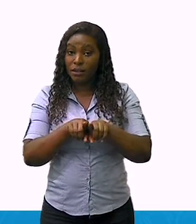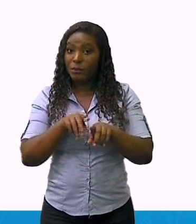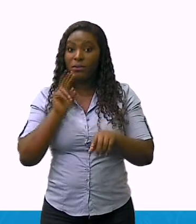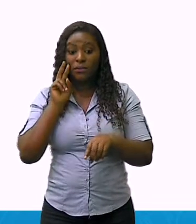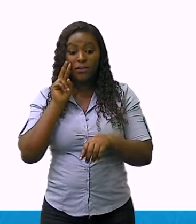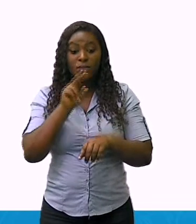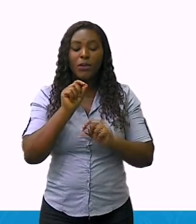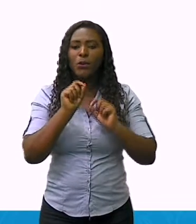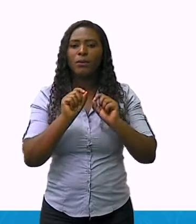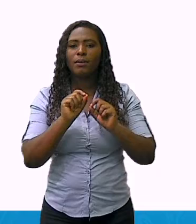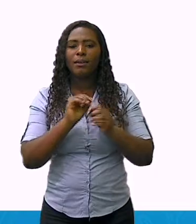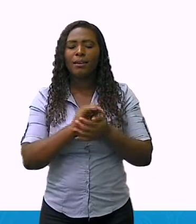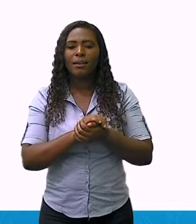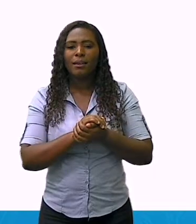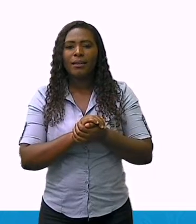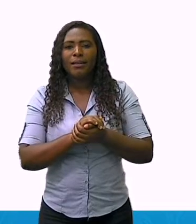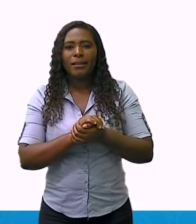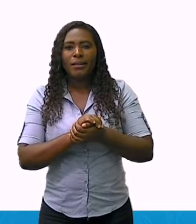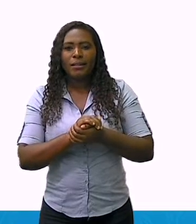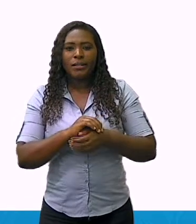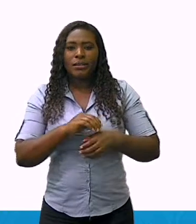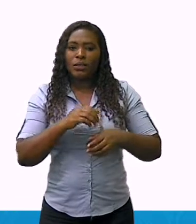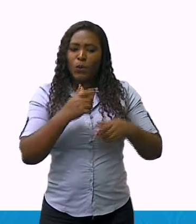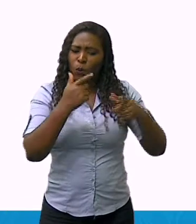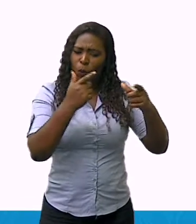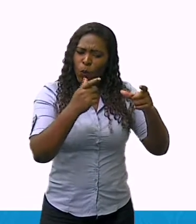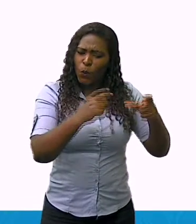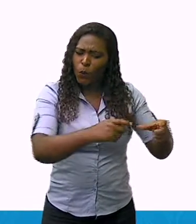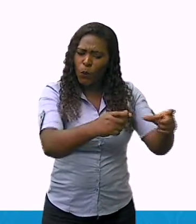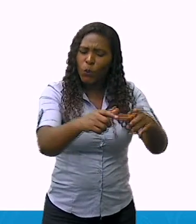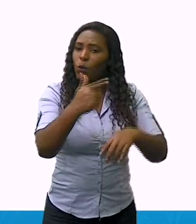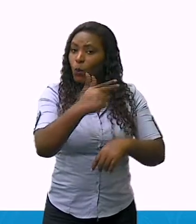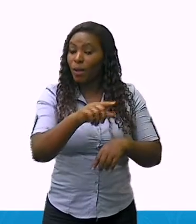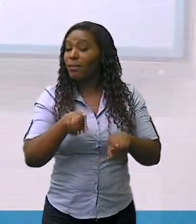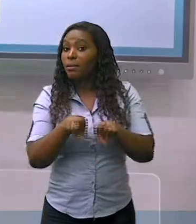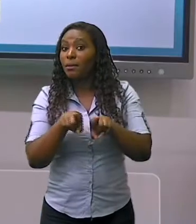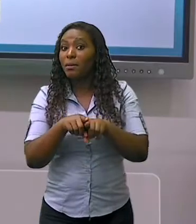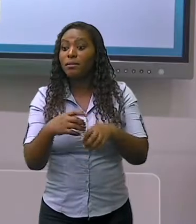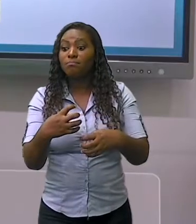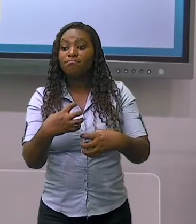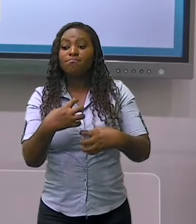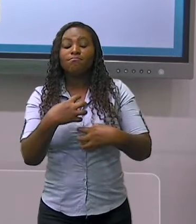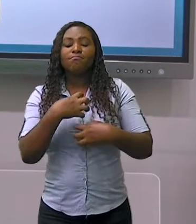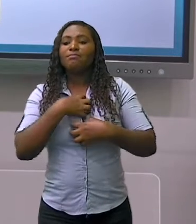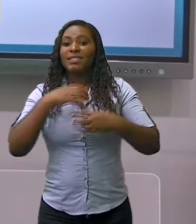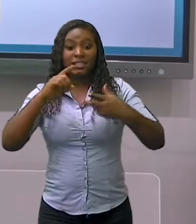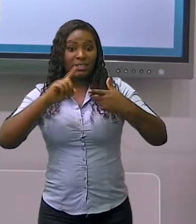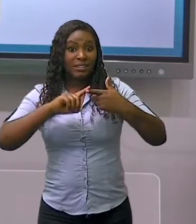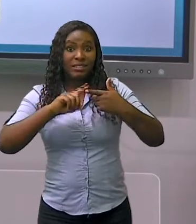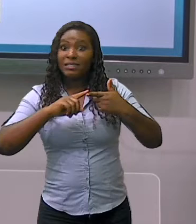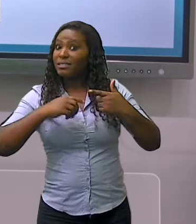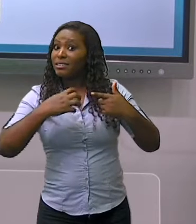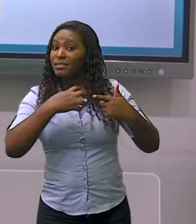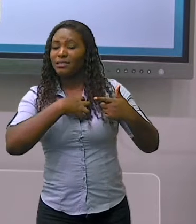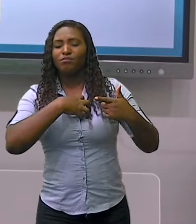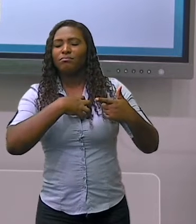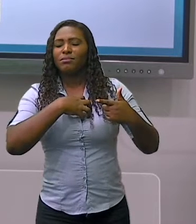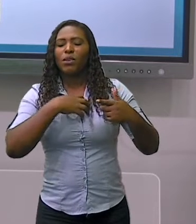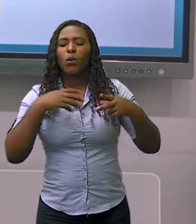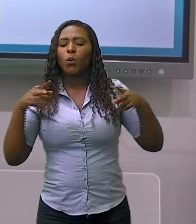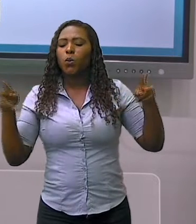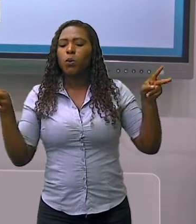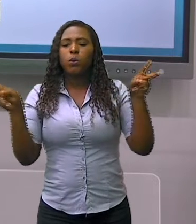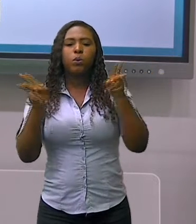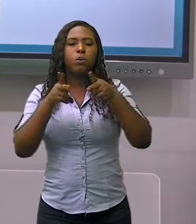sentir. Por exemplo, através dos ventos, podemos sentir uma paisagem estando neste